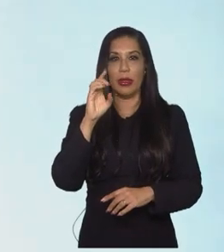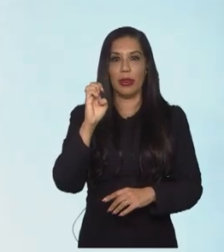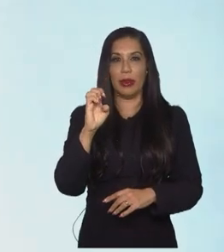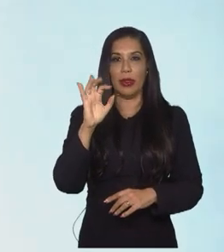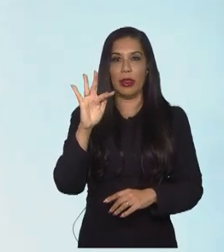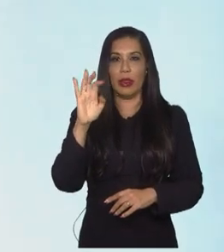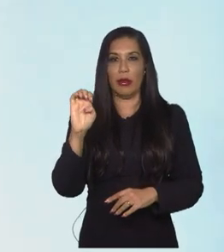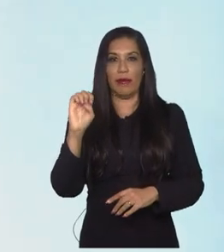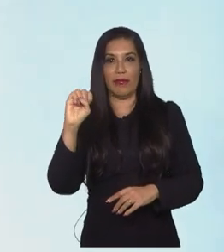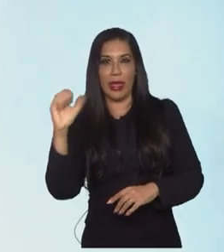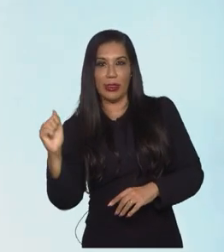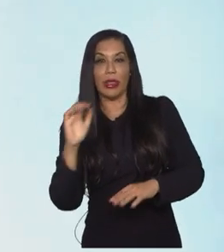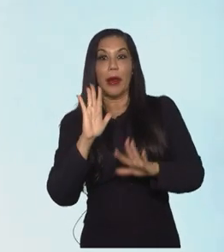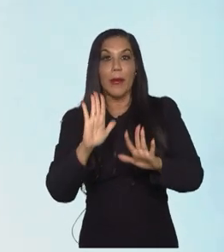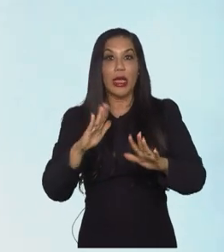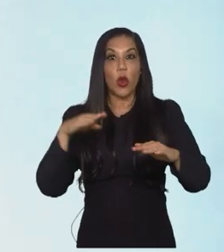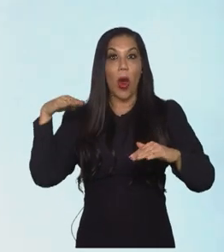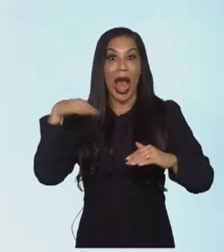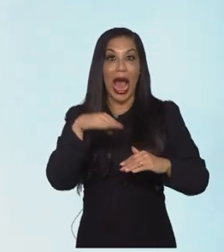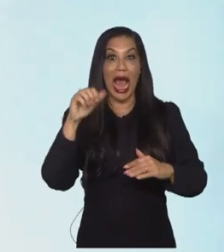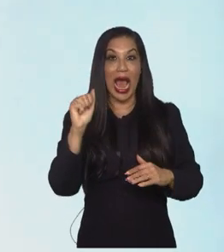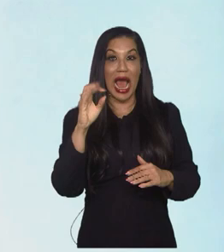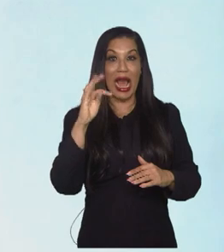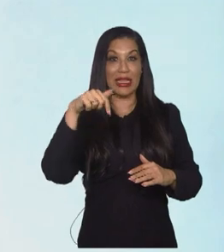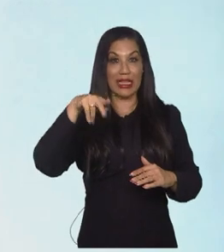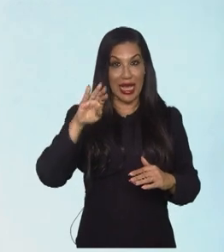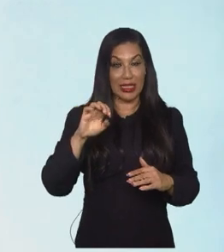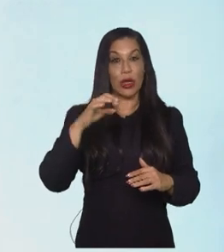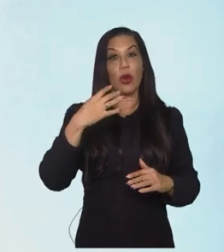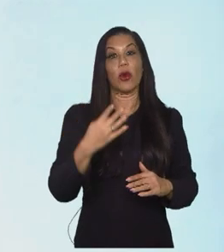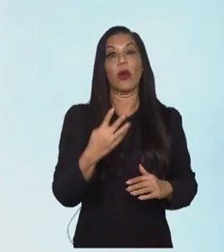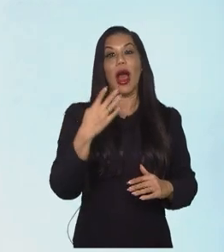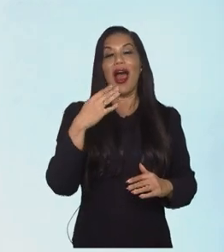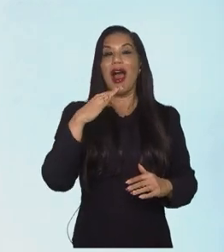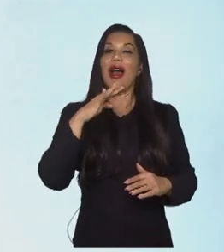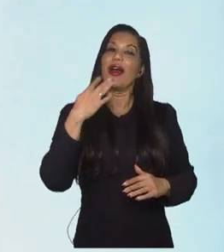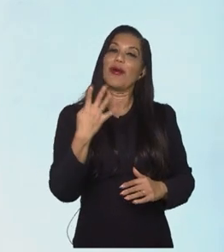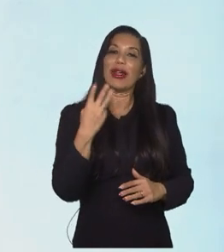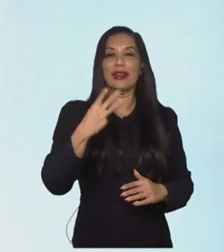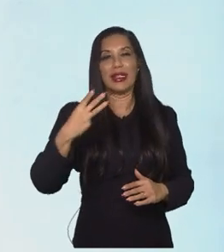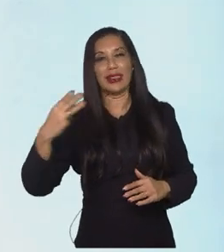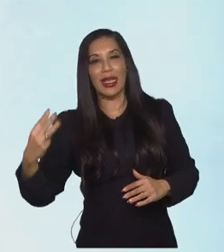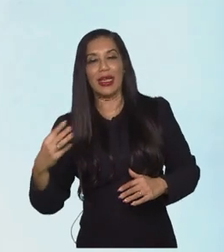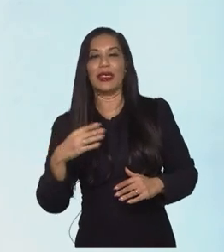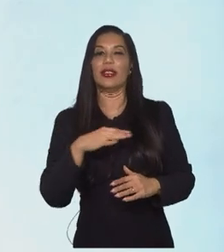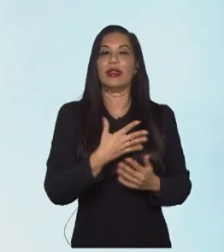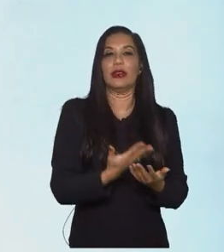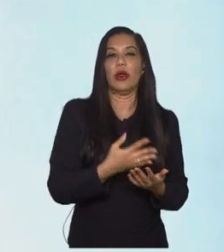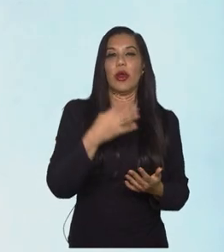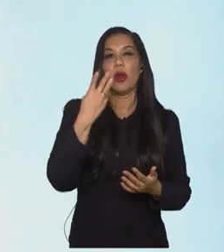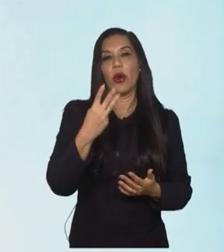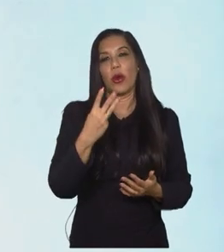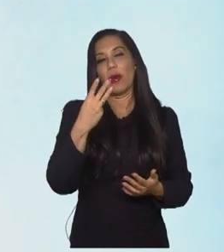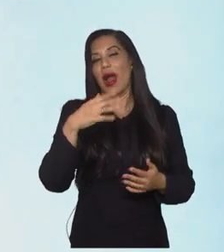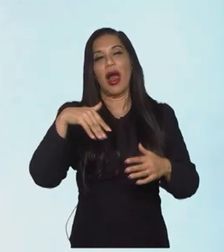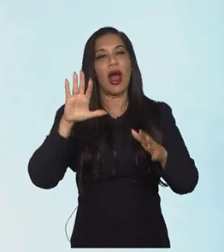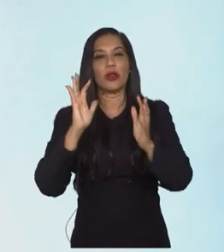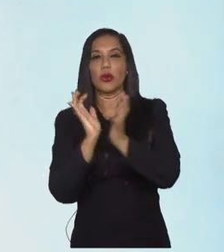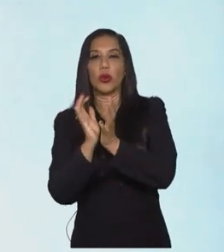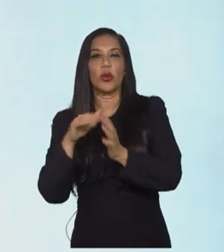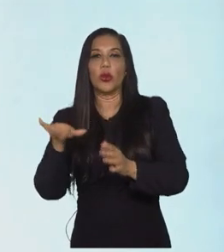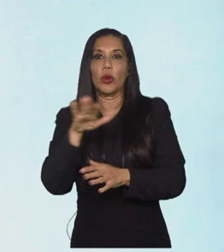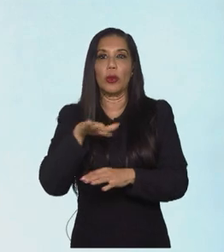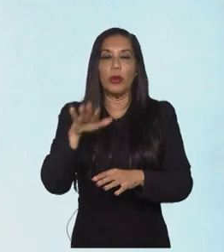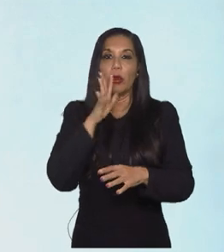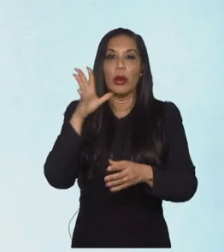o geralmente, joga no 4-2-3-1, mas pode ser um 4-3-3, mas pode ser um 4-3-1-2, meio campo um pouco